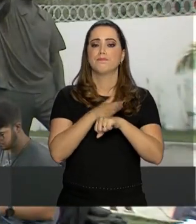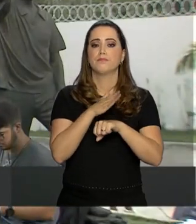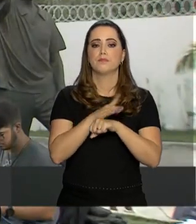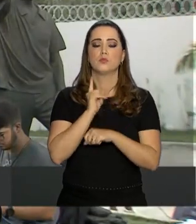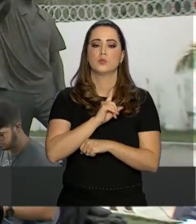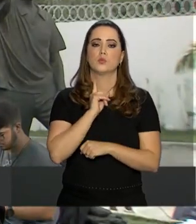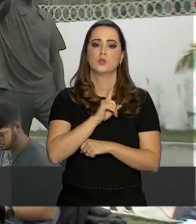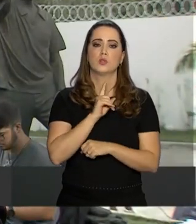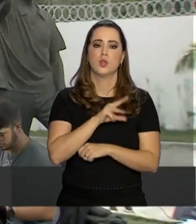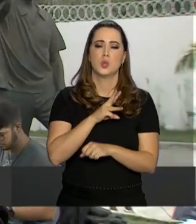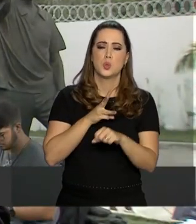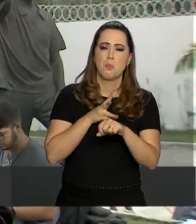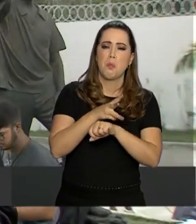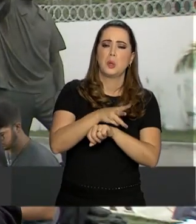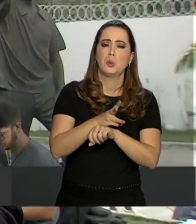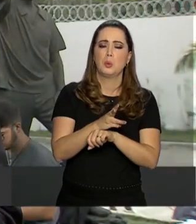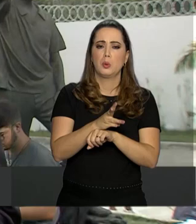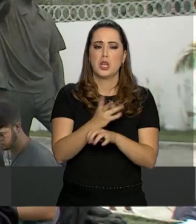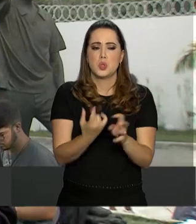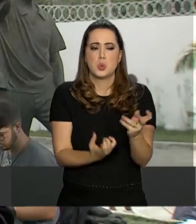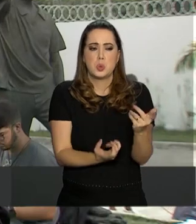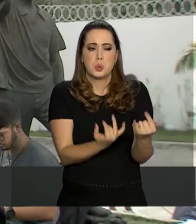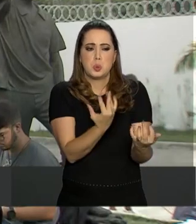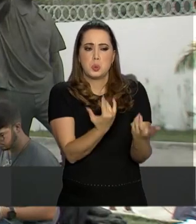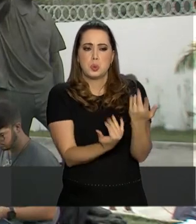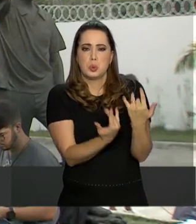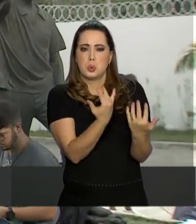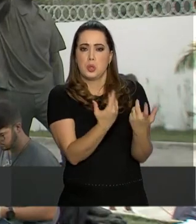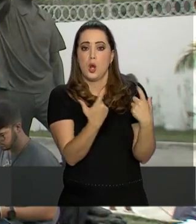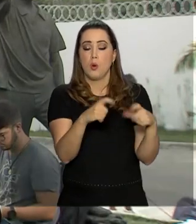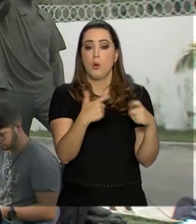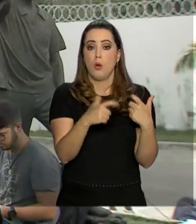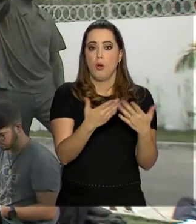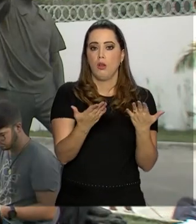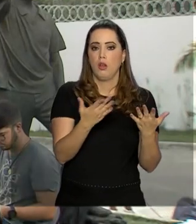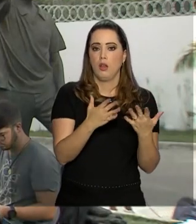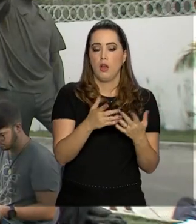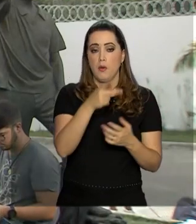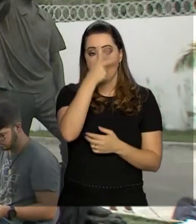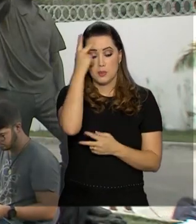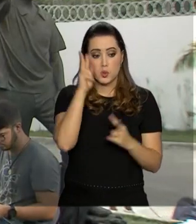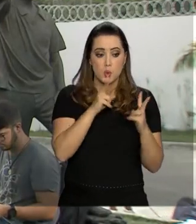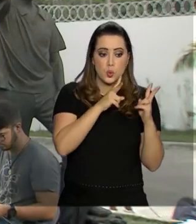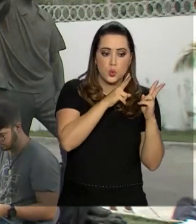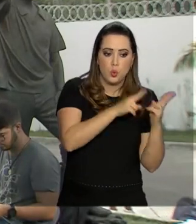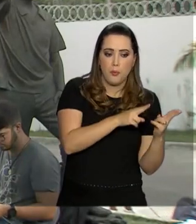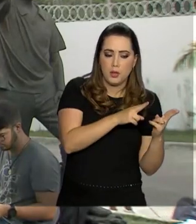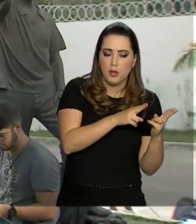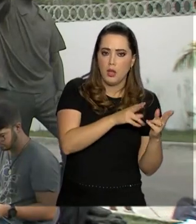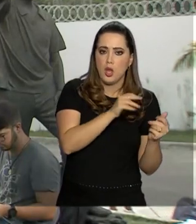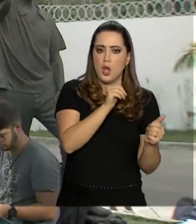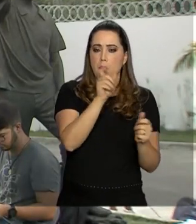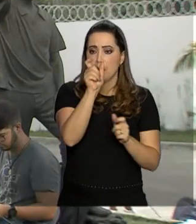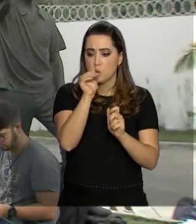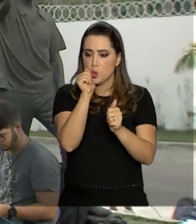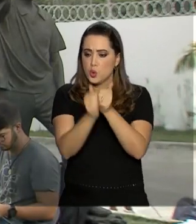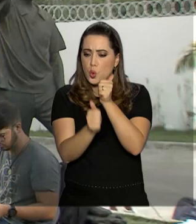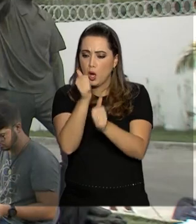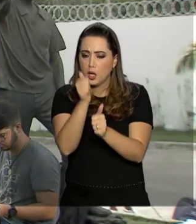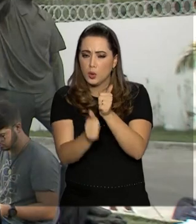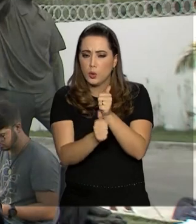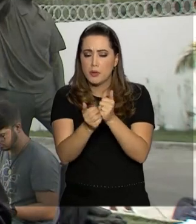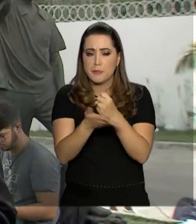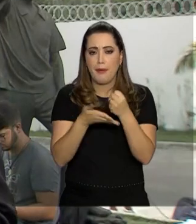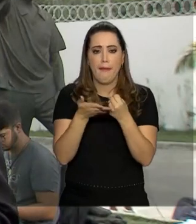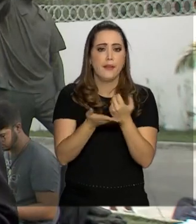Durante a madrugada, o incêndio atingiu contêineres que serviam de alojamento Para jogadores da divisão de base O fogo acabou provocando a morte de